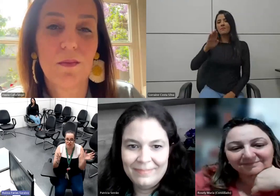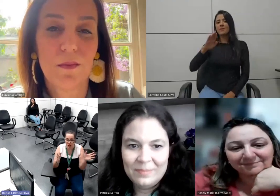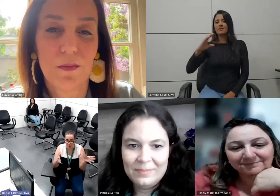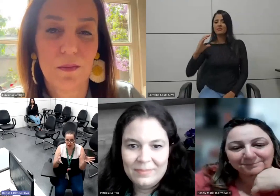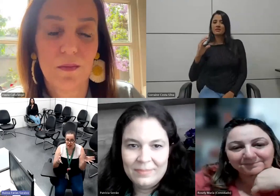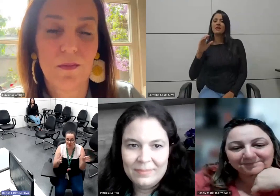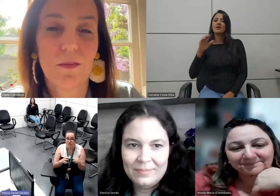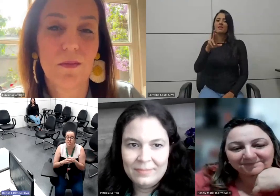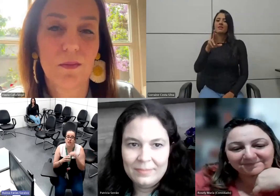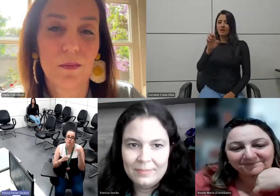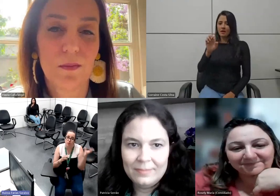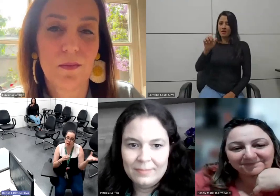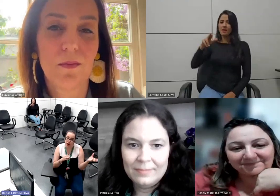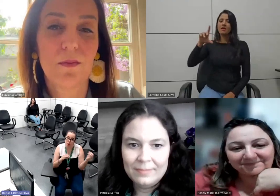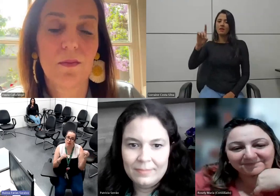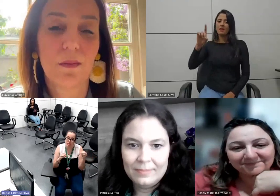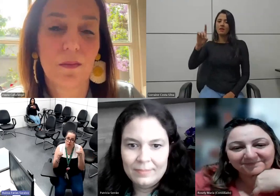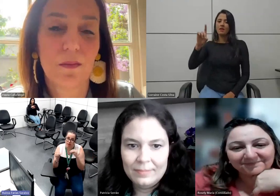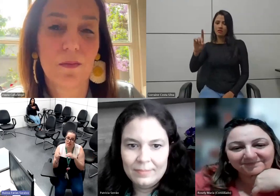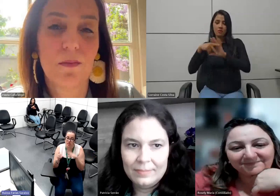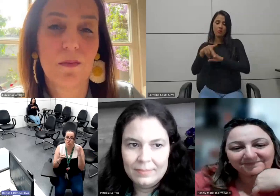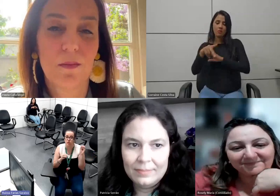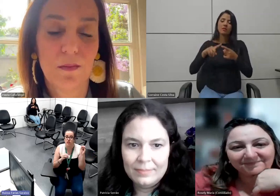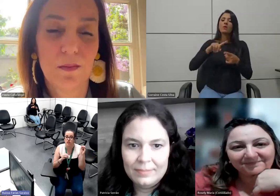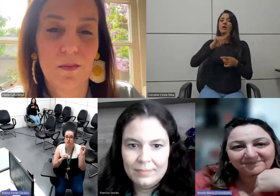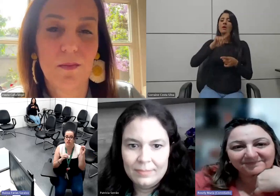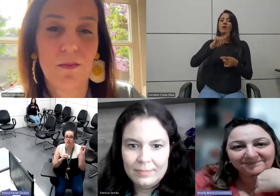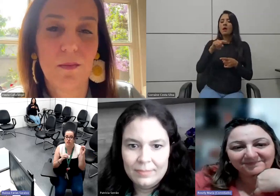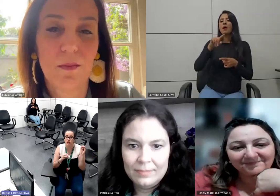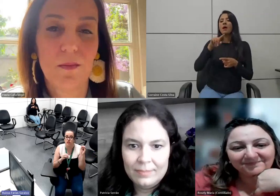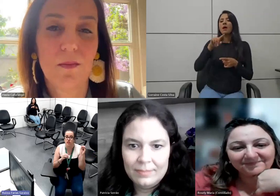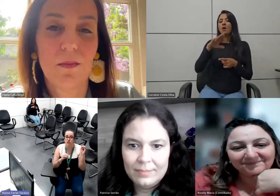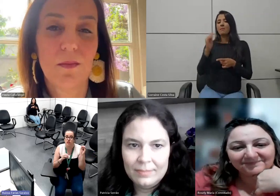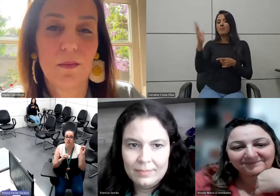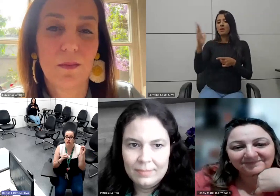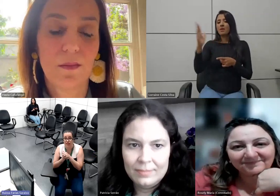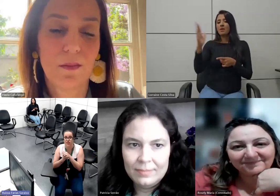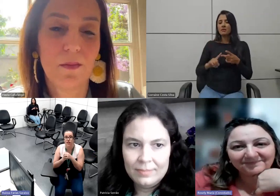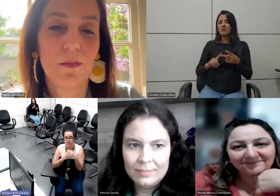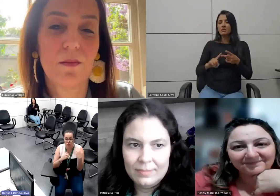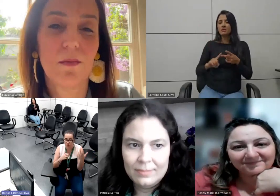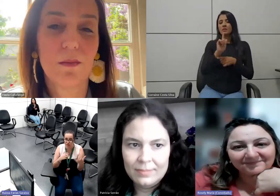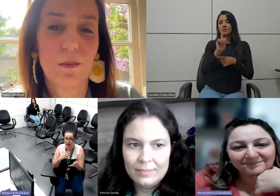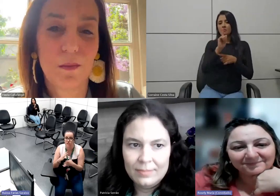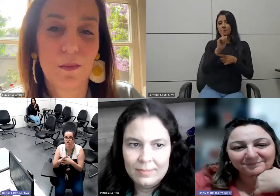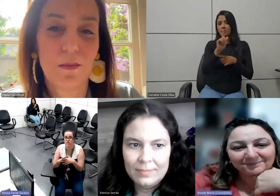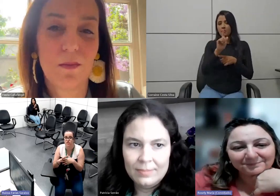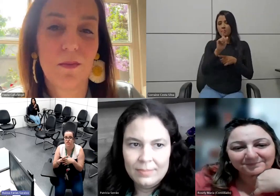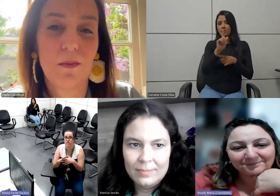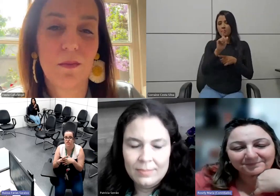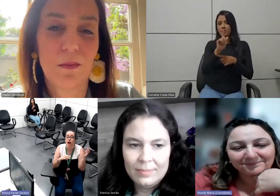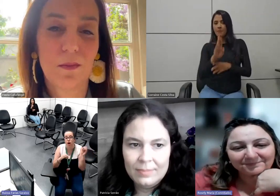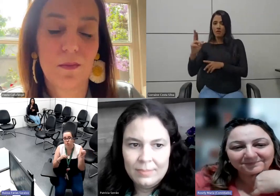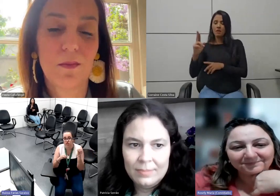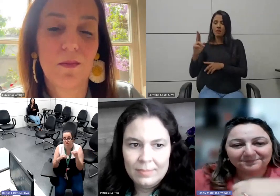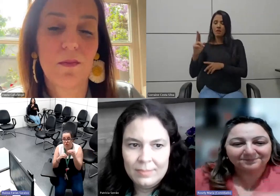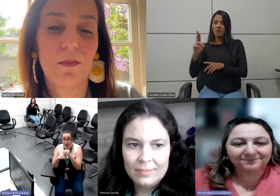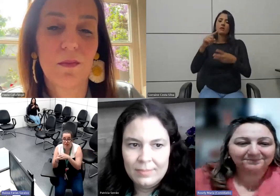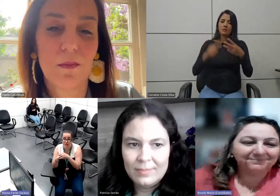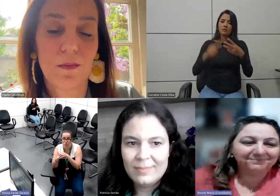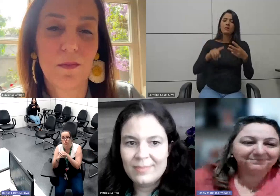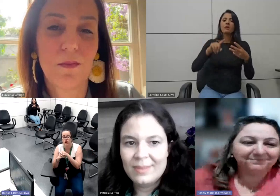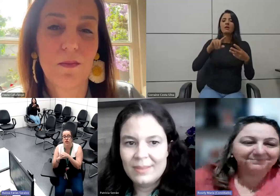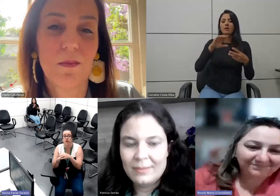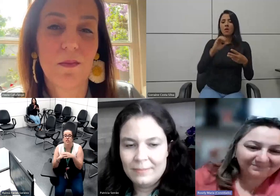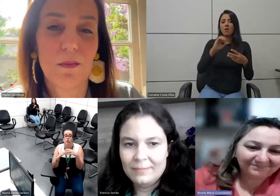rede da empresa temos também arroba agência Brasil e arroba rádio nacional BR que é coisa da rádio nacional e arroba